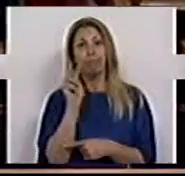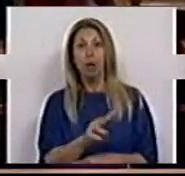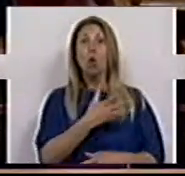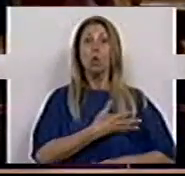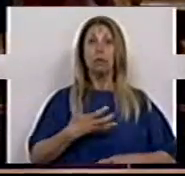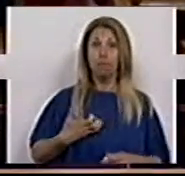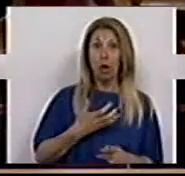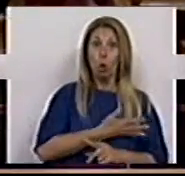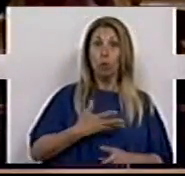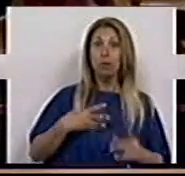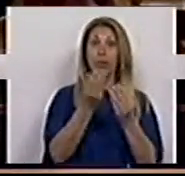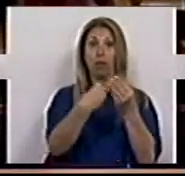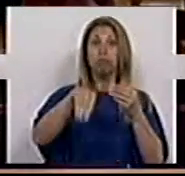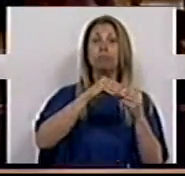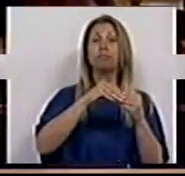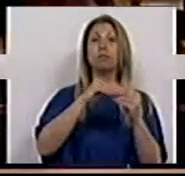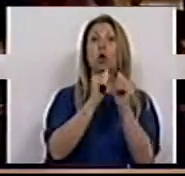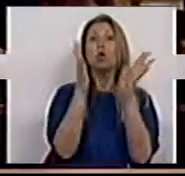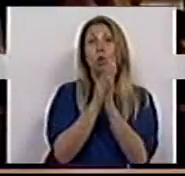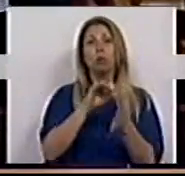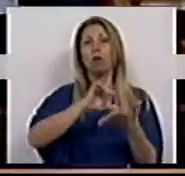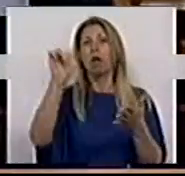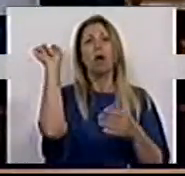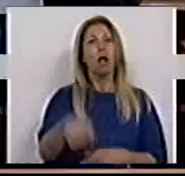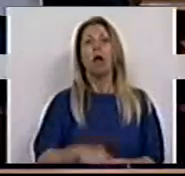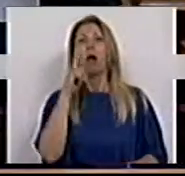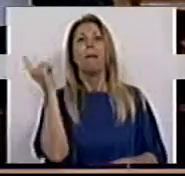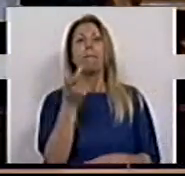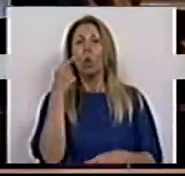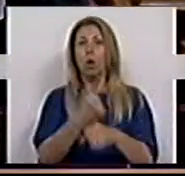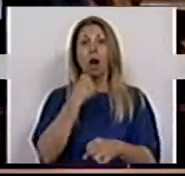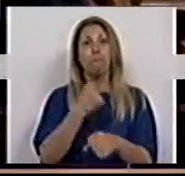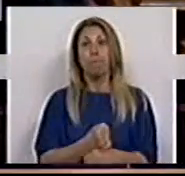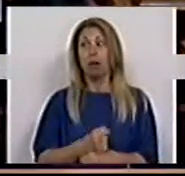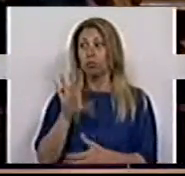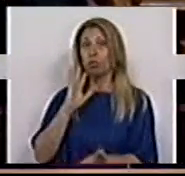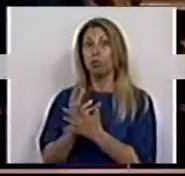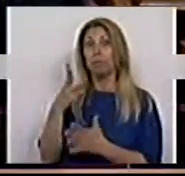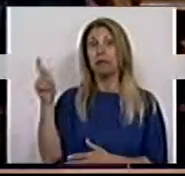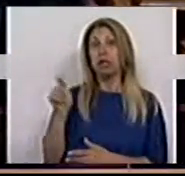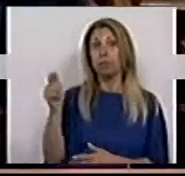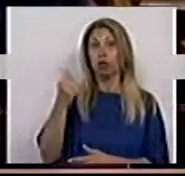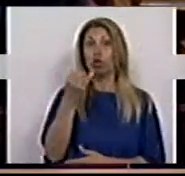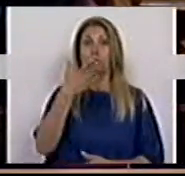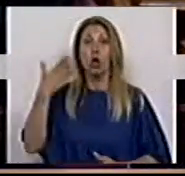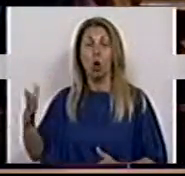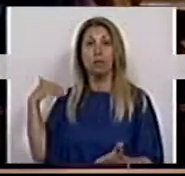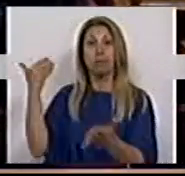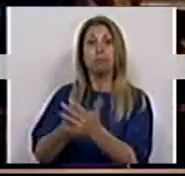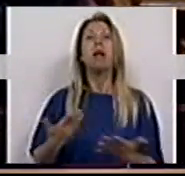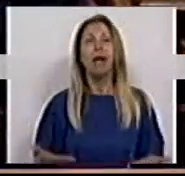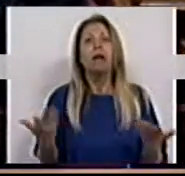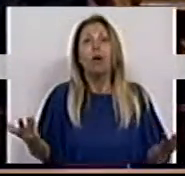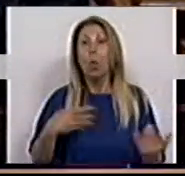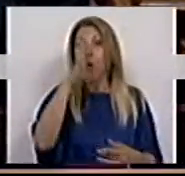adicionarmos todos aqueles que desistiram de procurar emprego desde o último trimestre de 2011, afinal o Governo